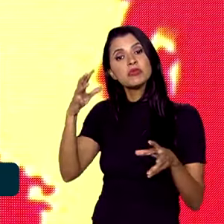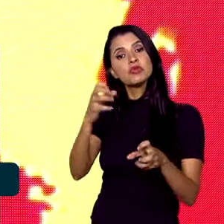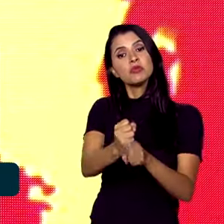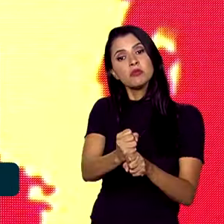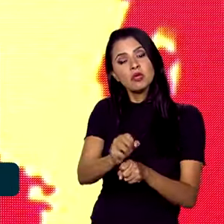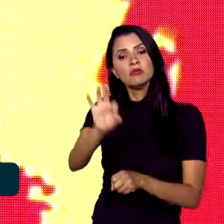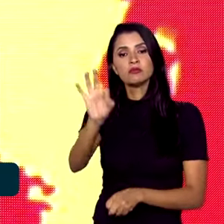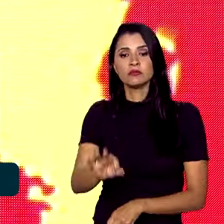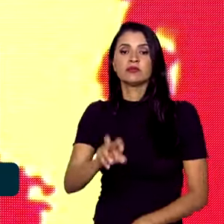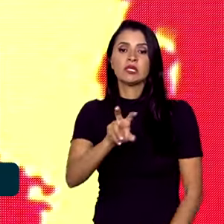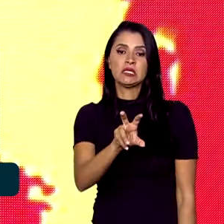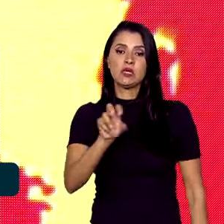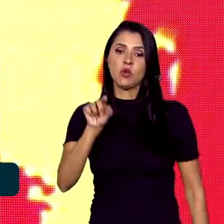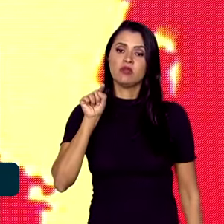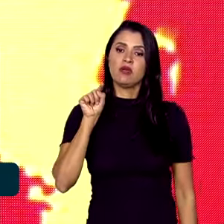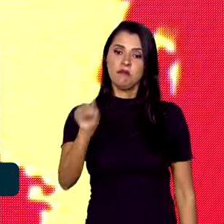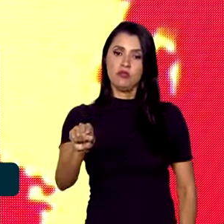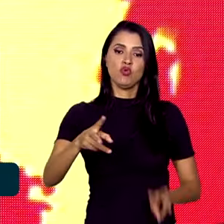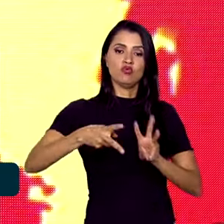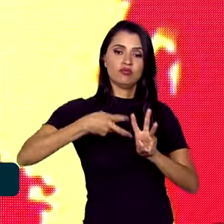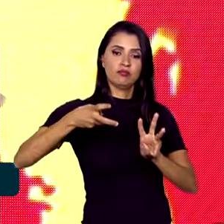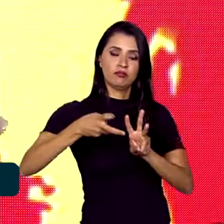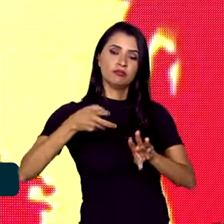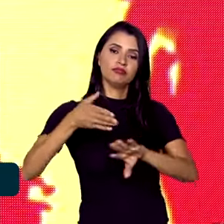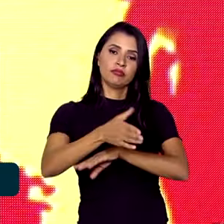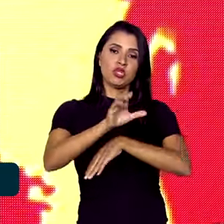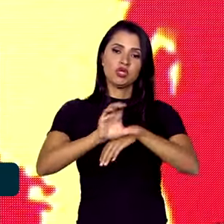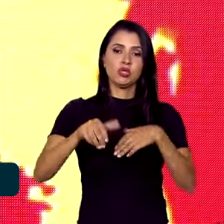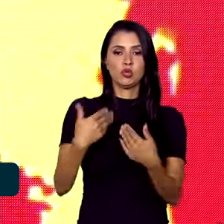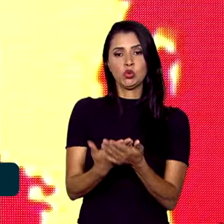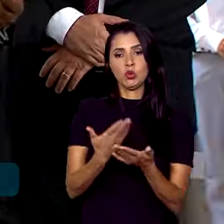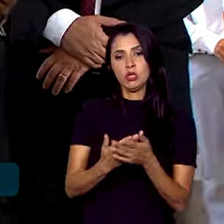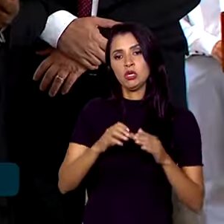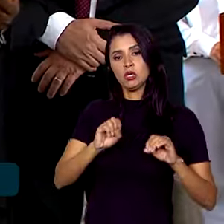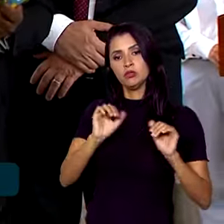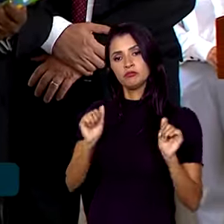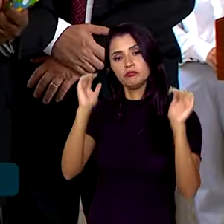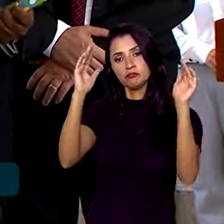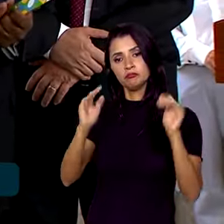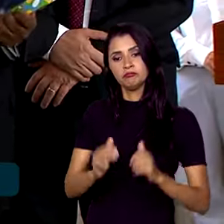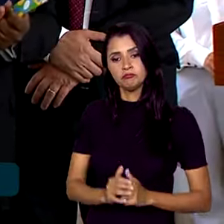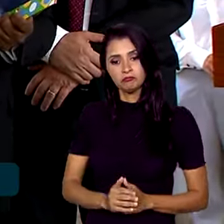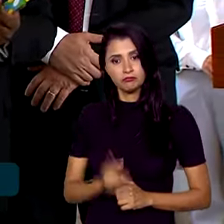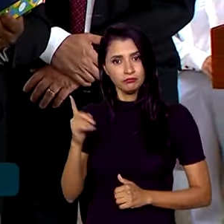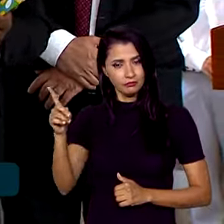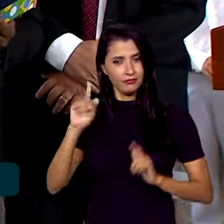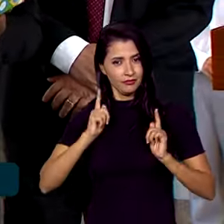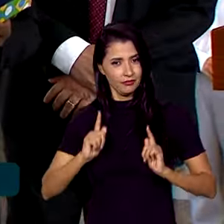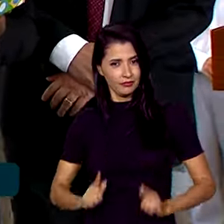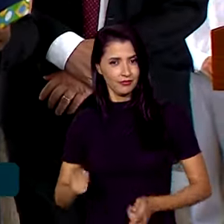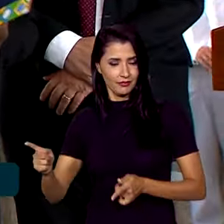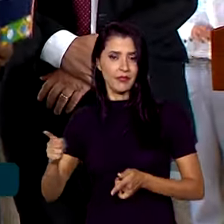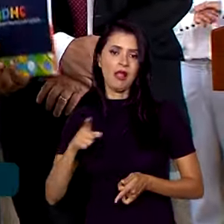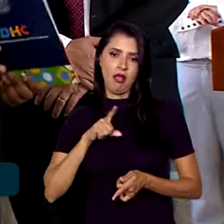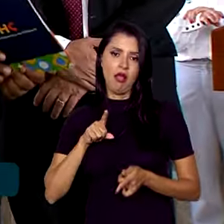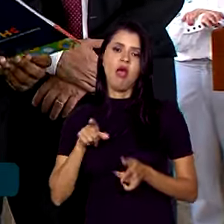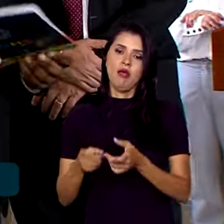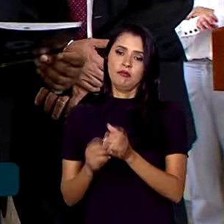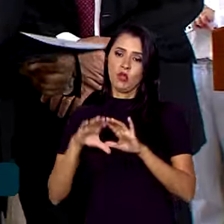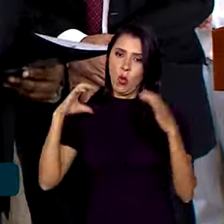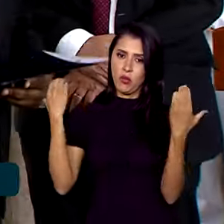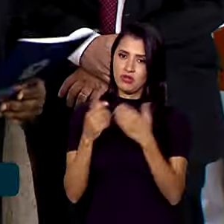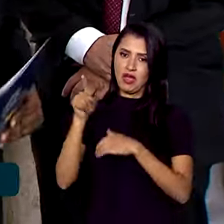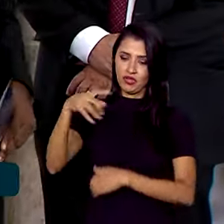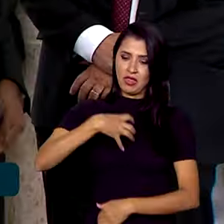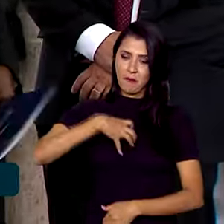50 mil indígenas que são do nível superior. A quilombola marina, que cresceu em uma comunidade na